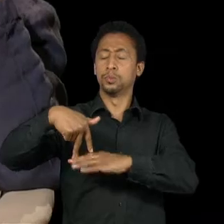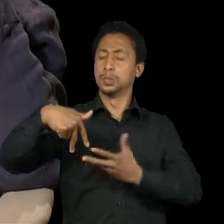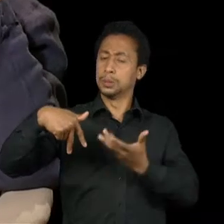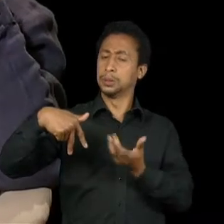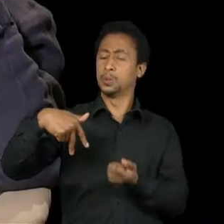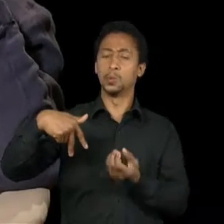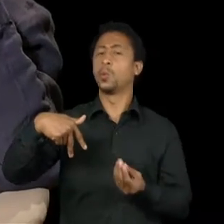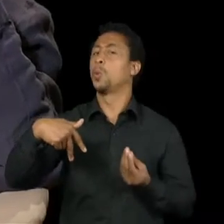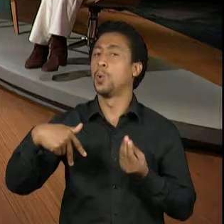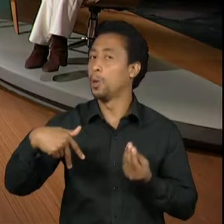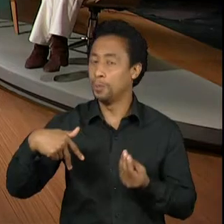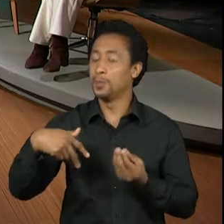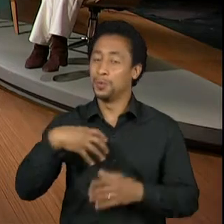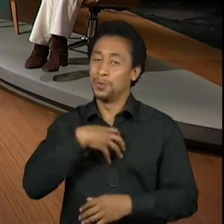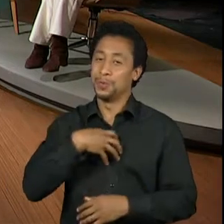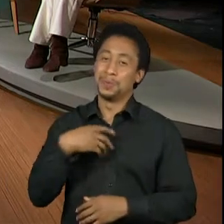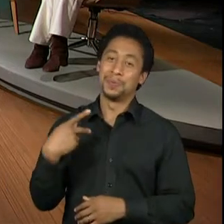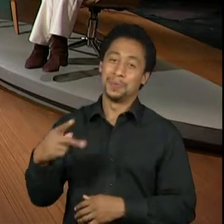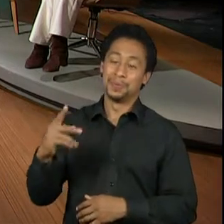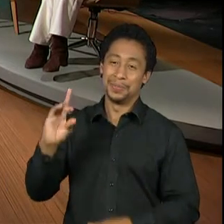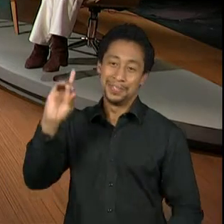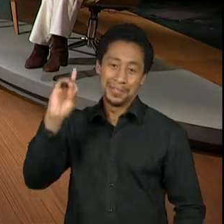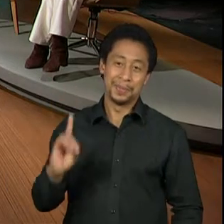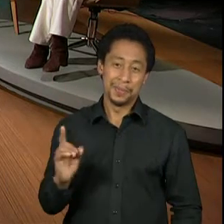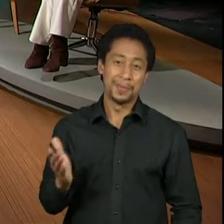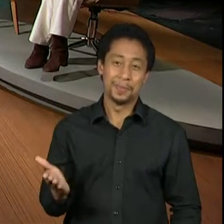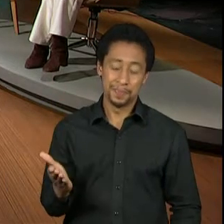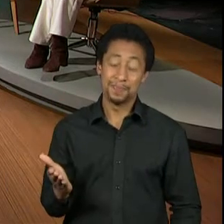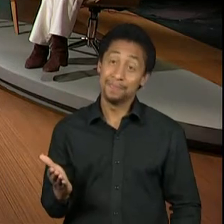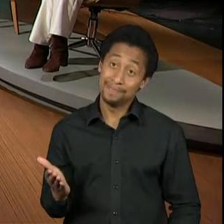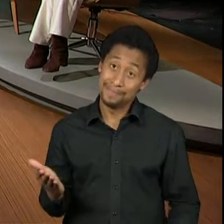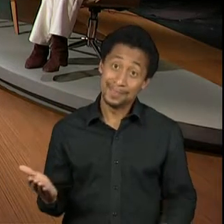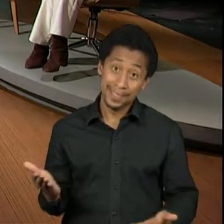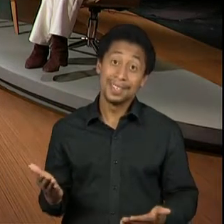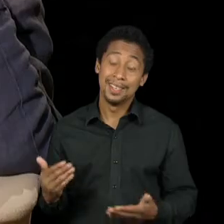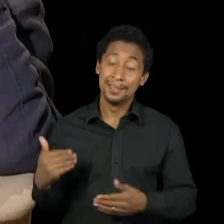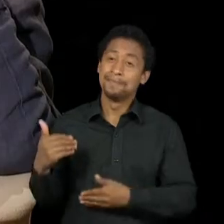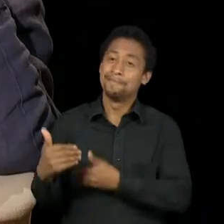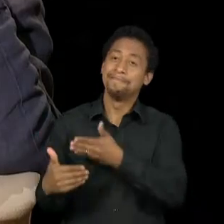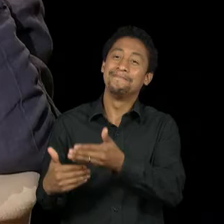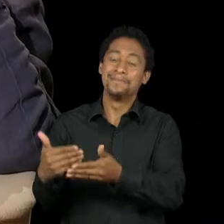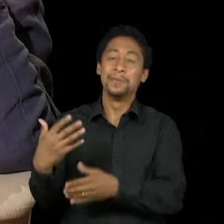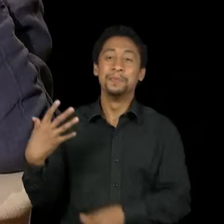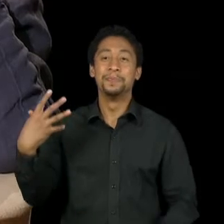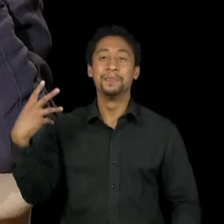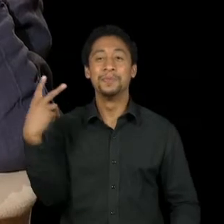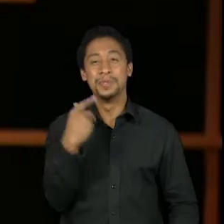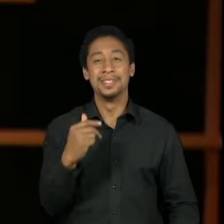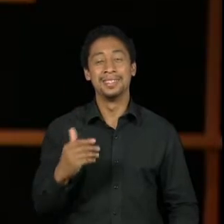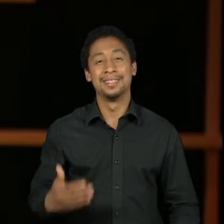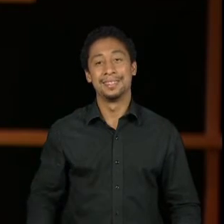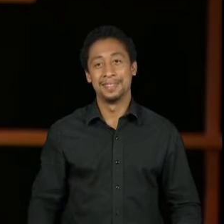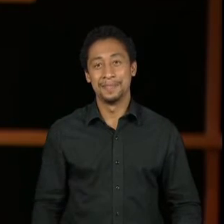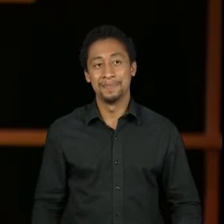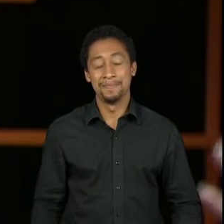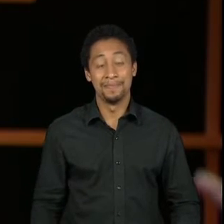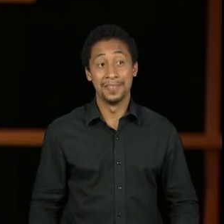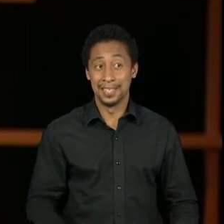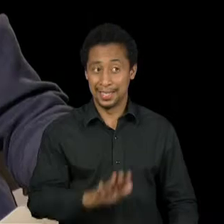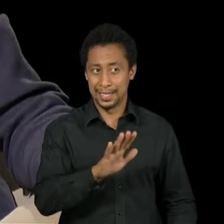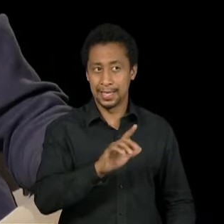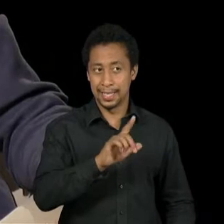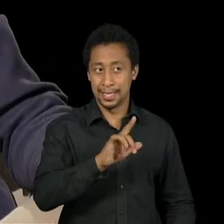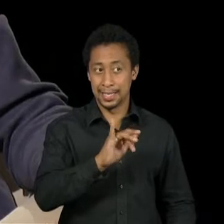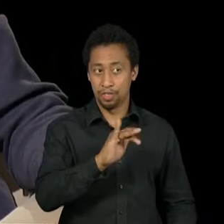estético dele. É um caminho de atuação muito bonito, muito legal. Lígia, como último